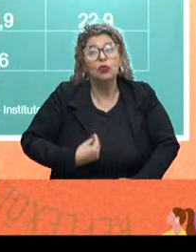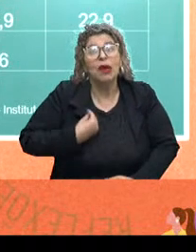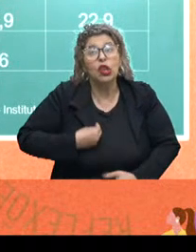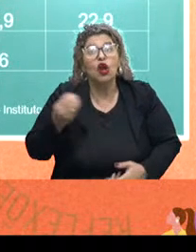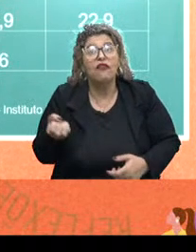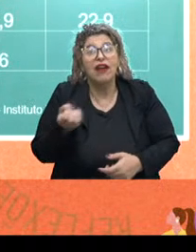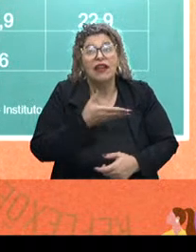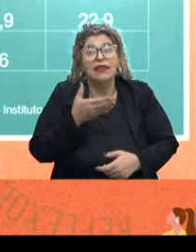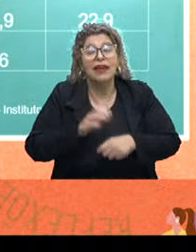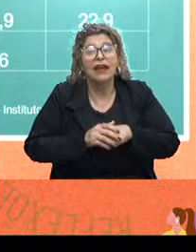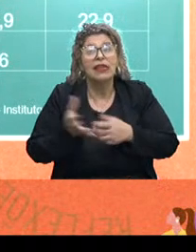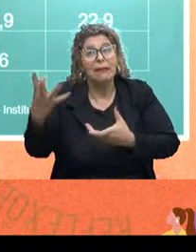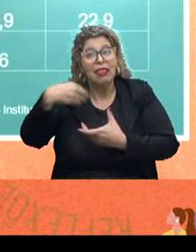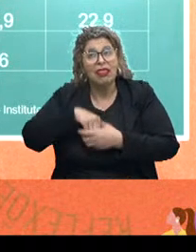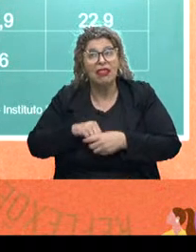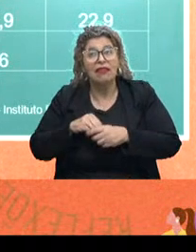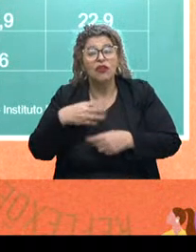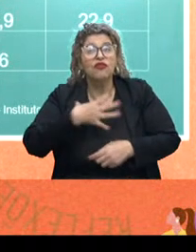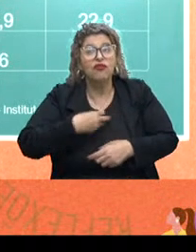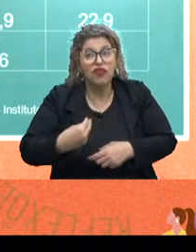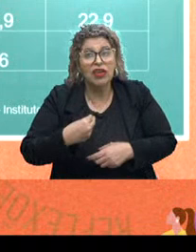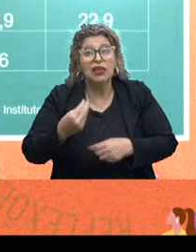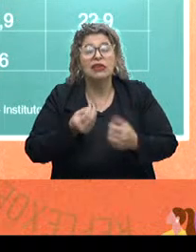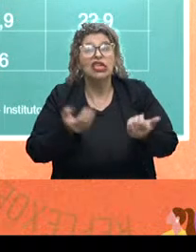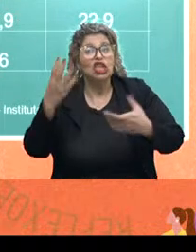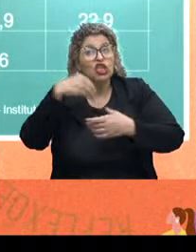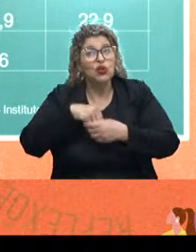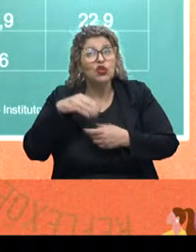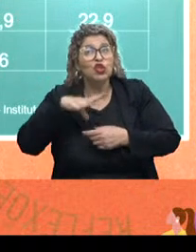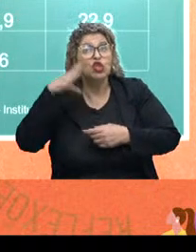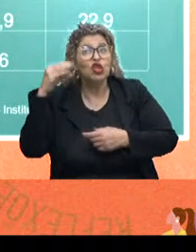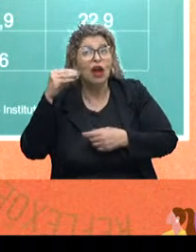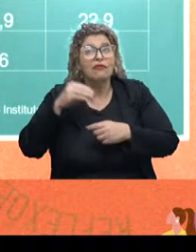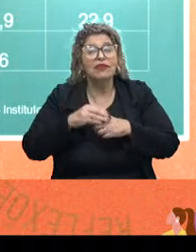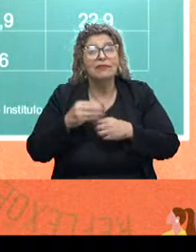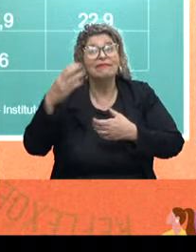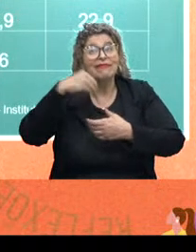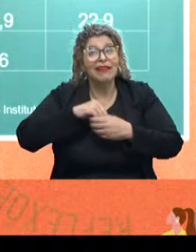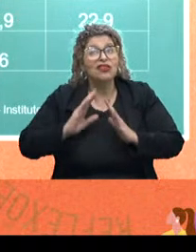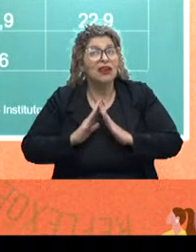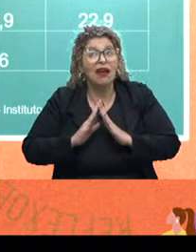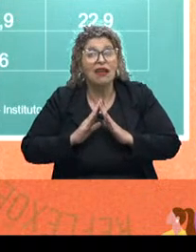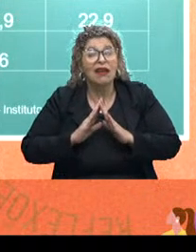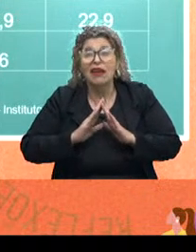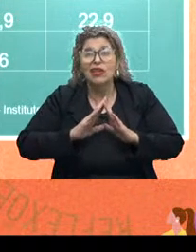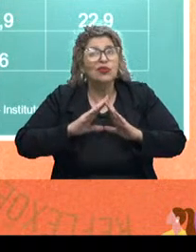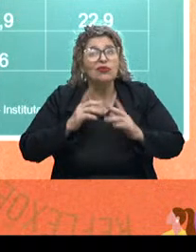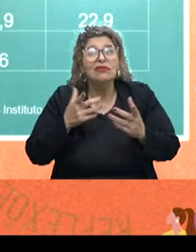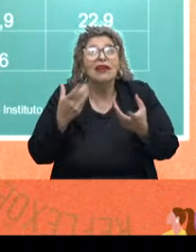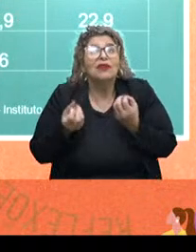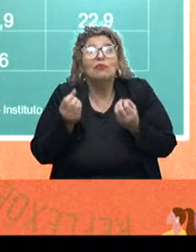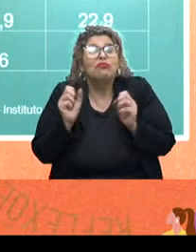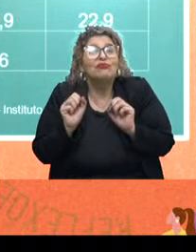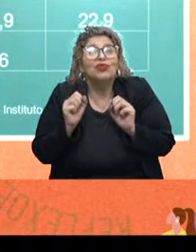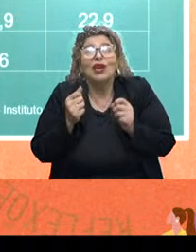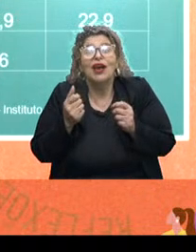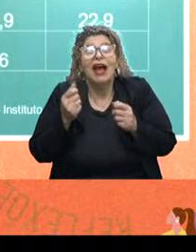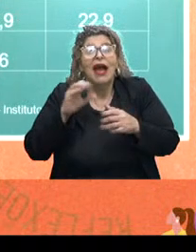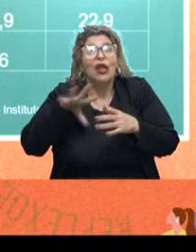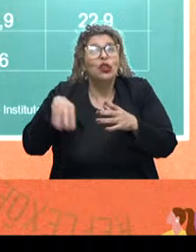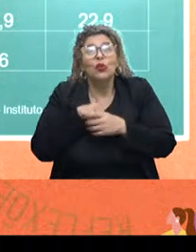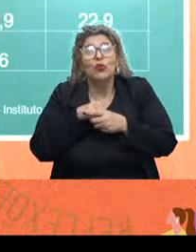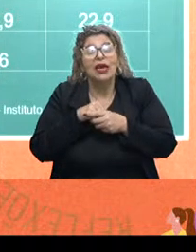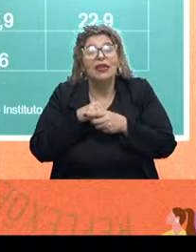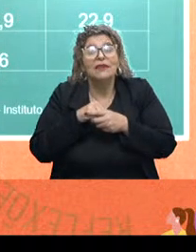colocou as crianças para dentro de casa, colocou os jovens para dentro de casa e tirou todas as válvulas de escape. Tirou da sociedade